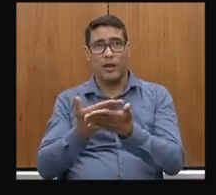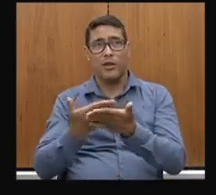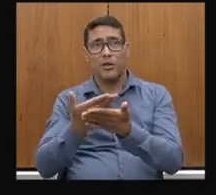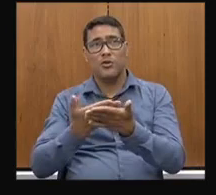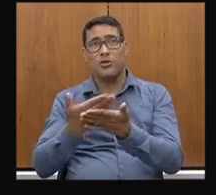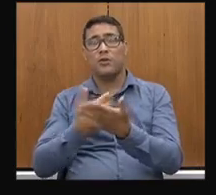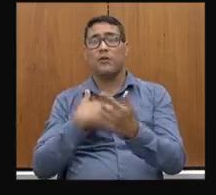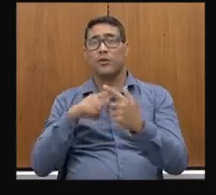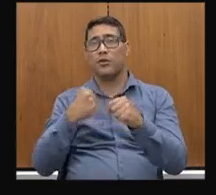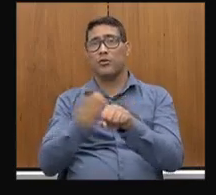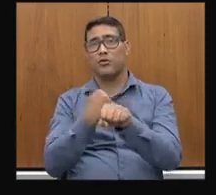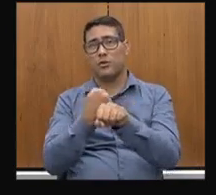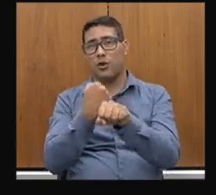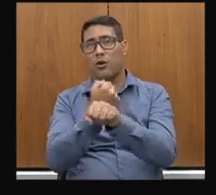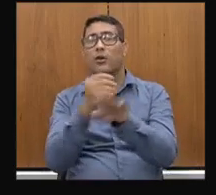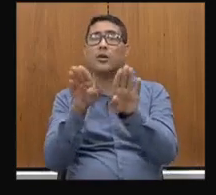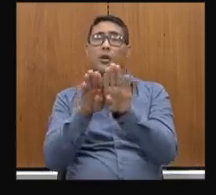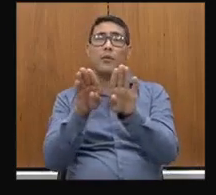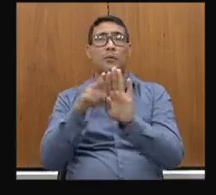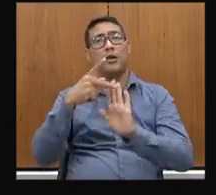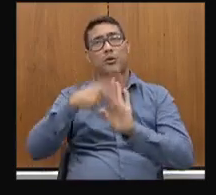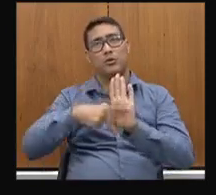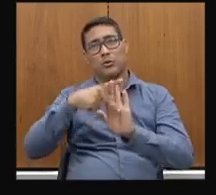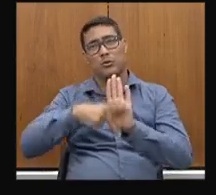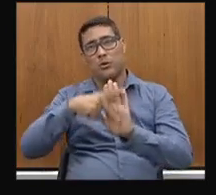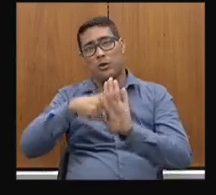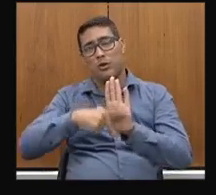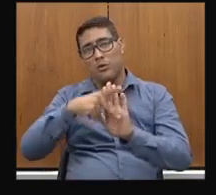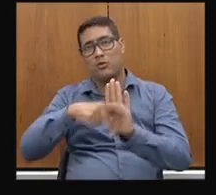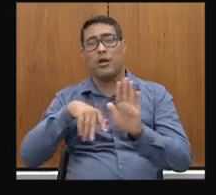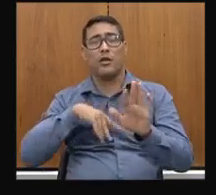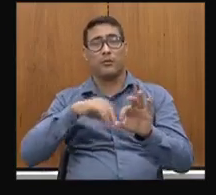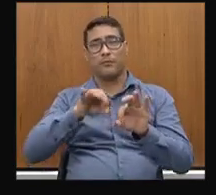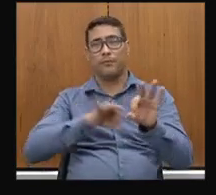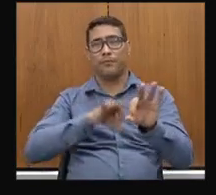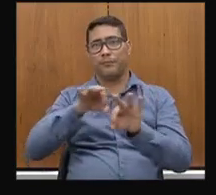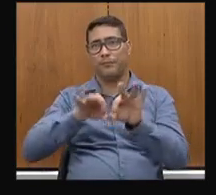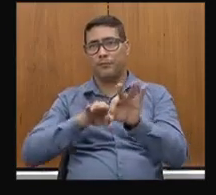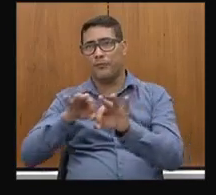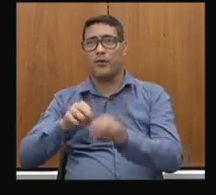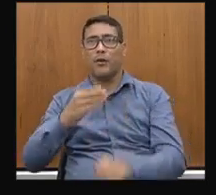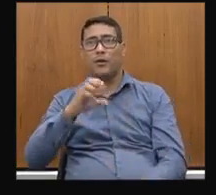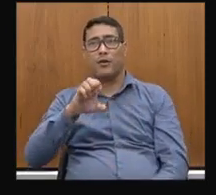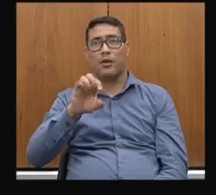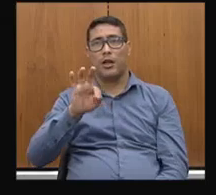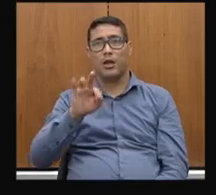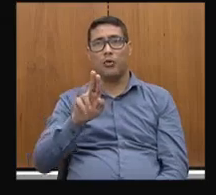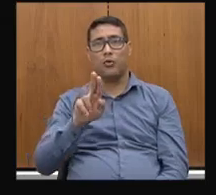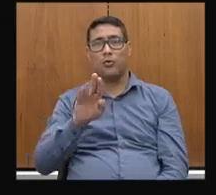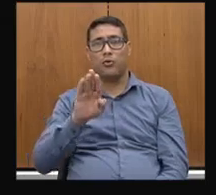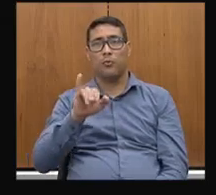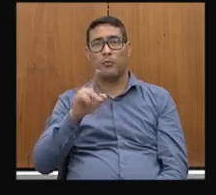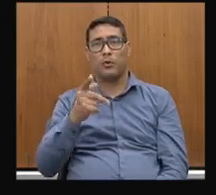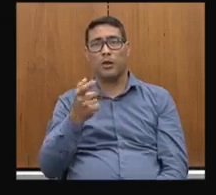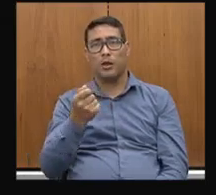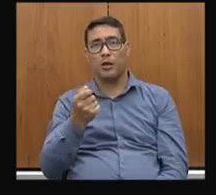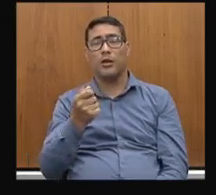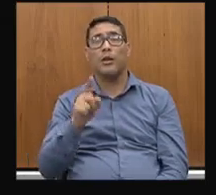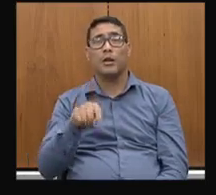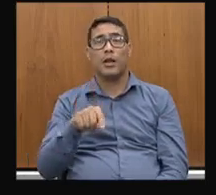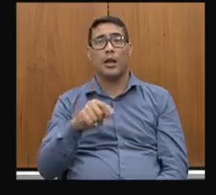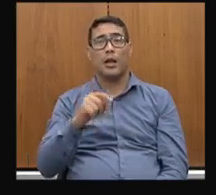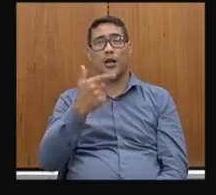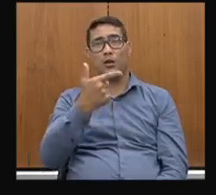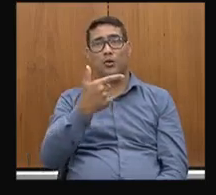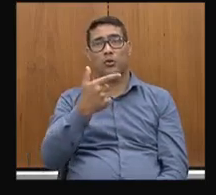de obras e de projetos para a estrada de Setubinha, a 211, se eu não me engano, de Setubinha